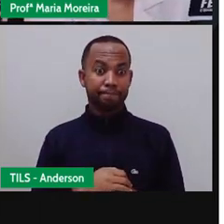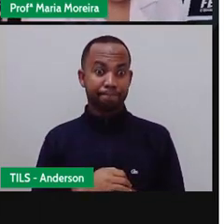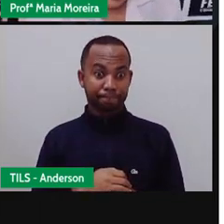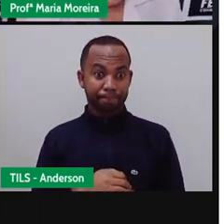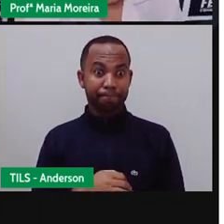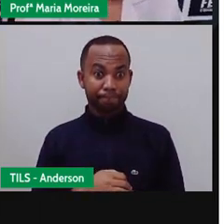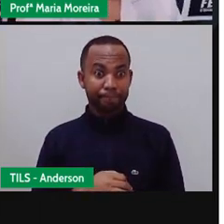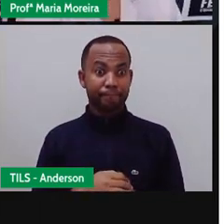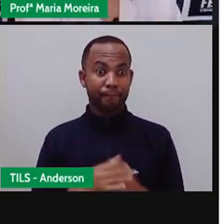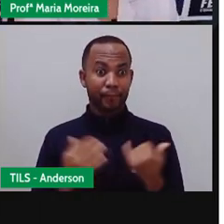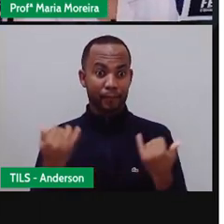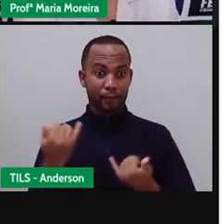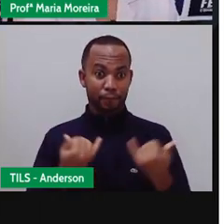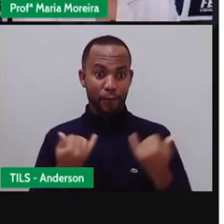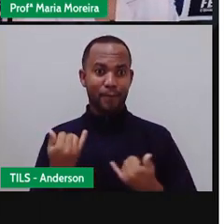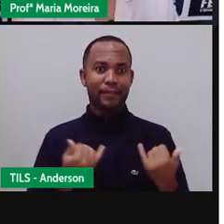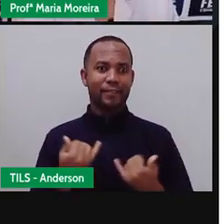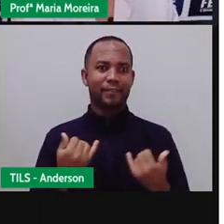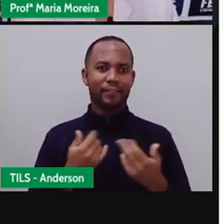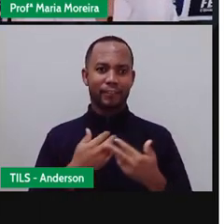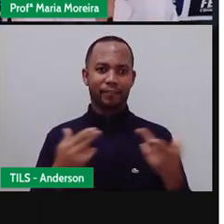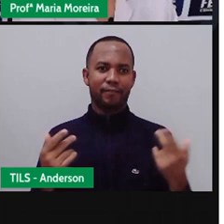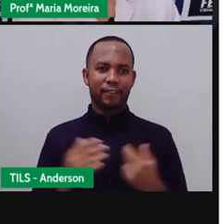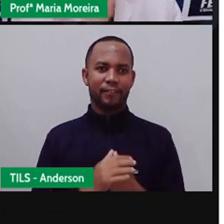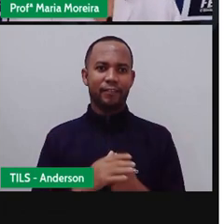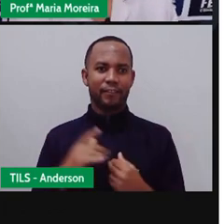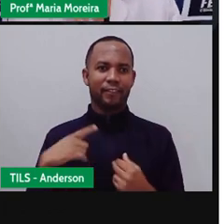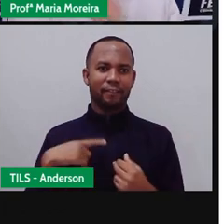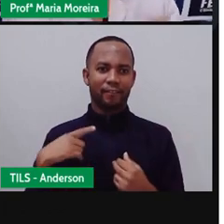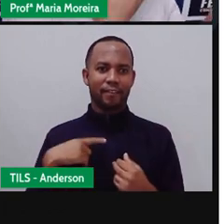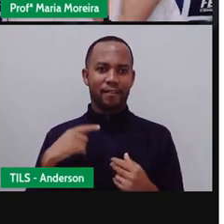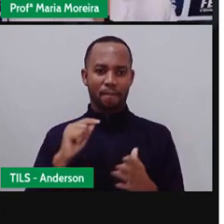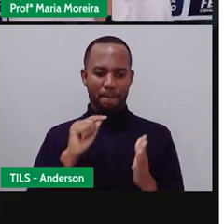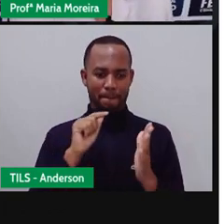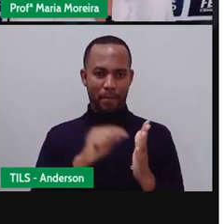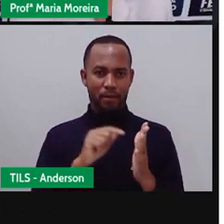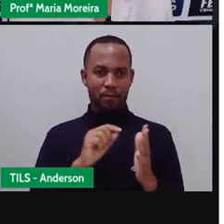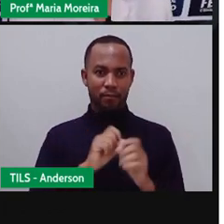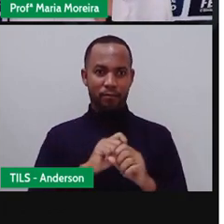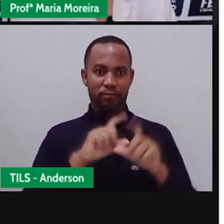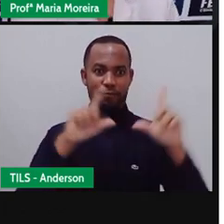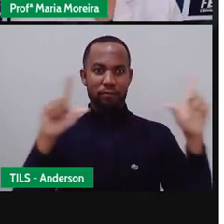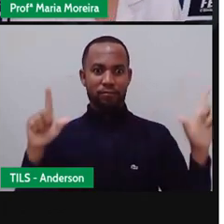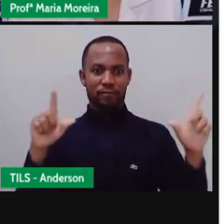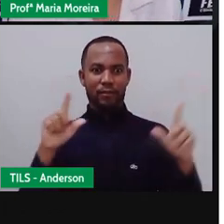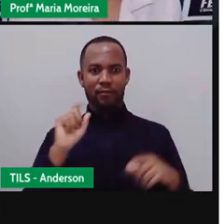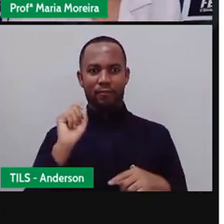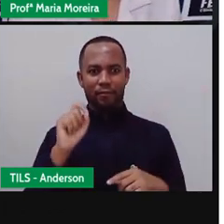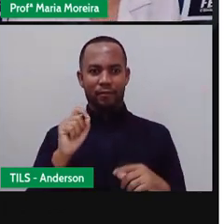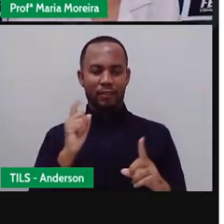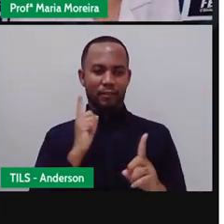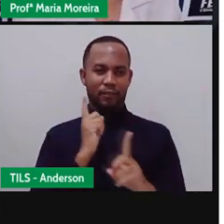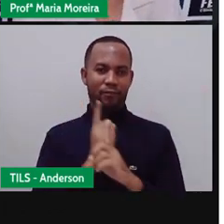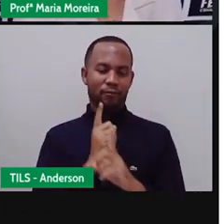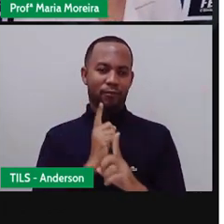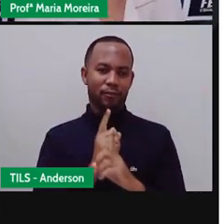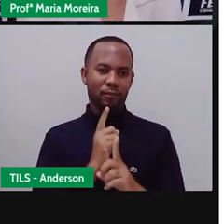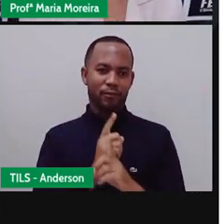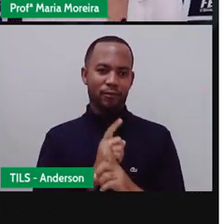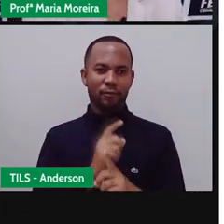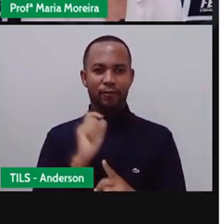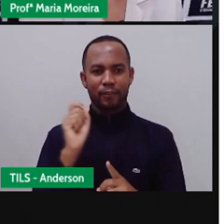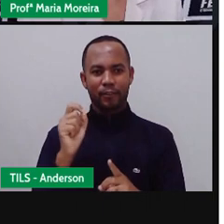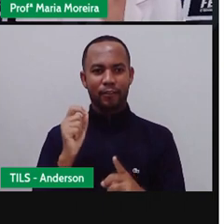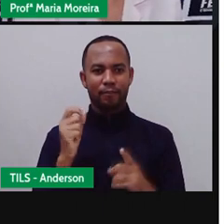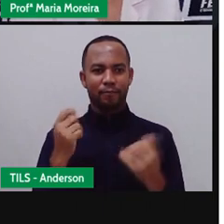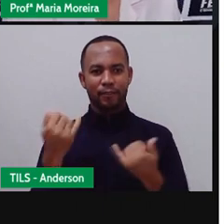Então, olha só, eu precisei sair do Instagram? Não. Eu abri para postar uma foto minha de Anderson e acabei de ser informado que aconteceu alguma